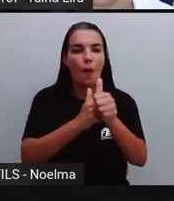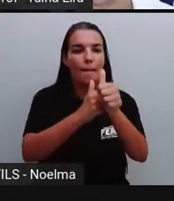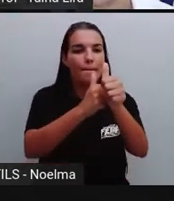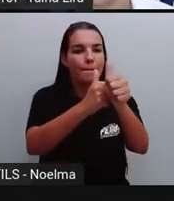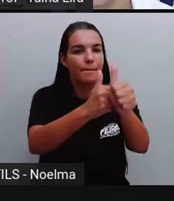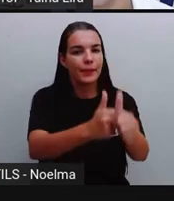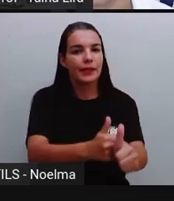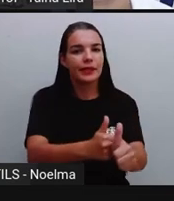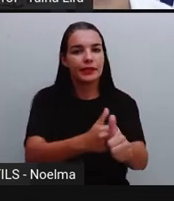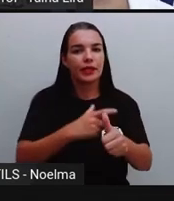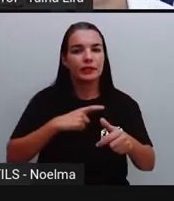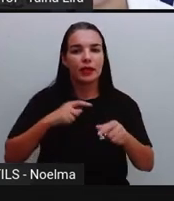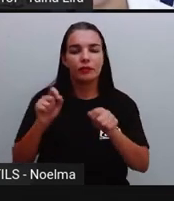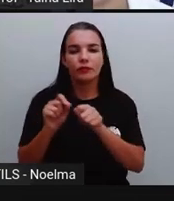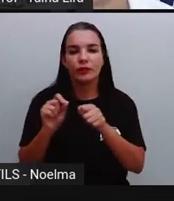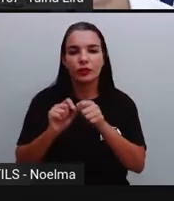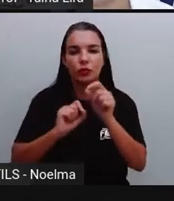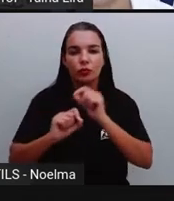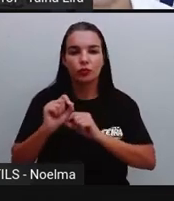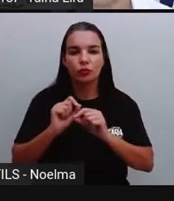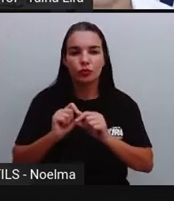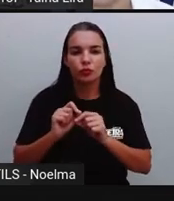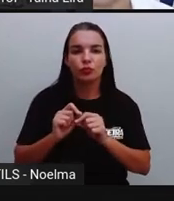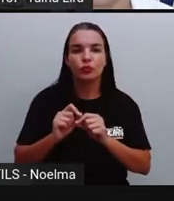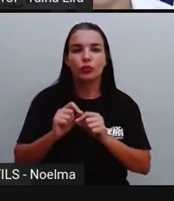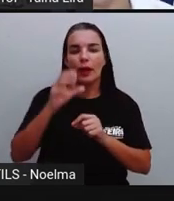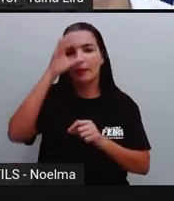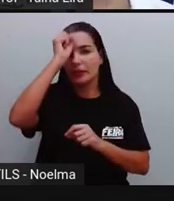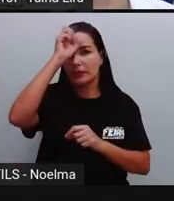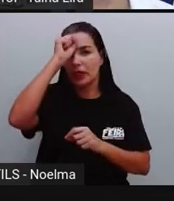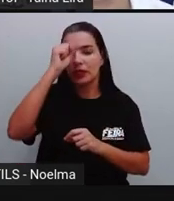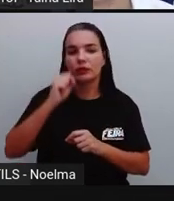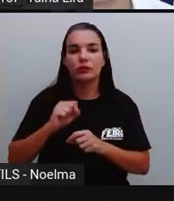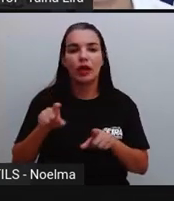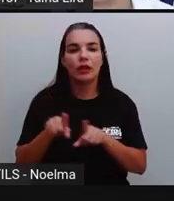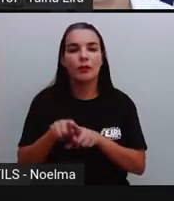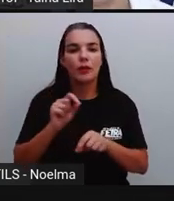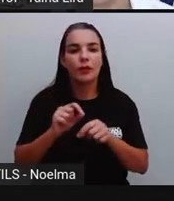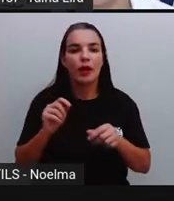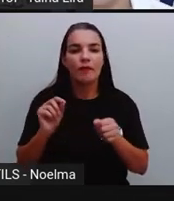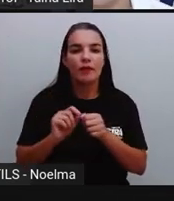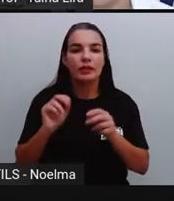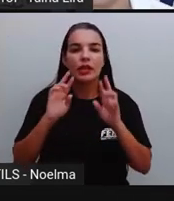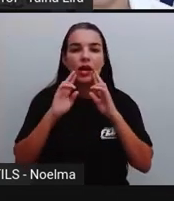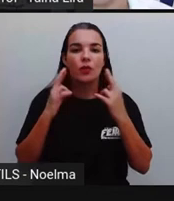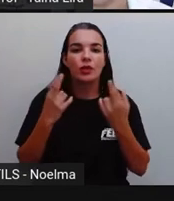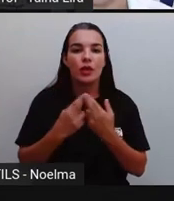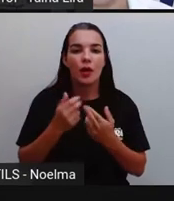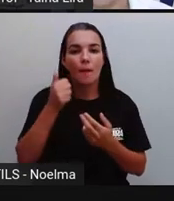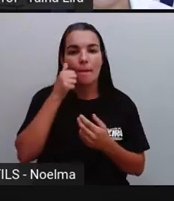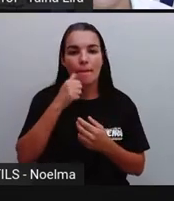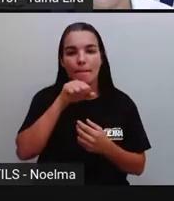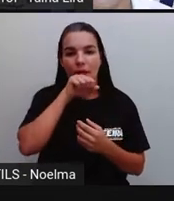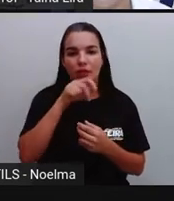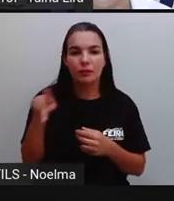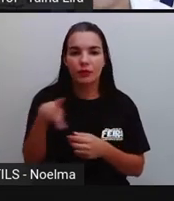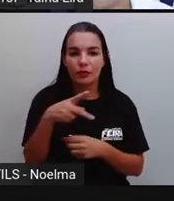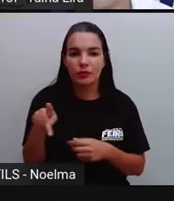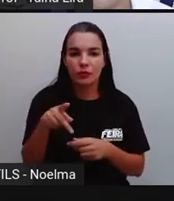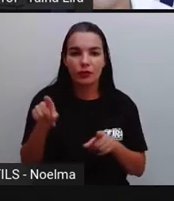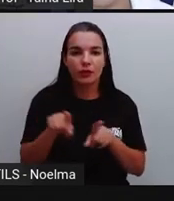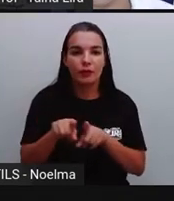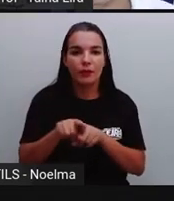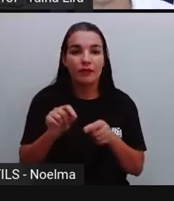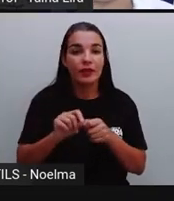Elabora reuniões com pais e professores. Planeja com os professores e gestores todas as atividades da